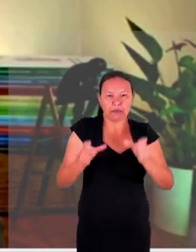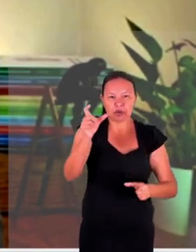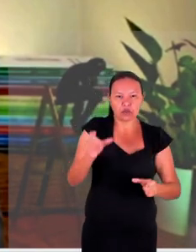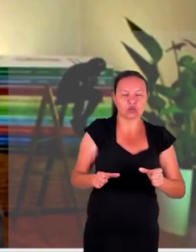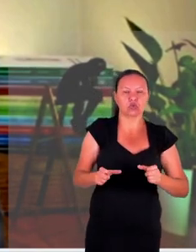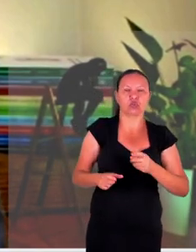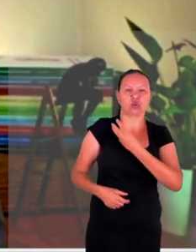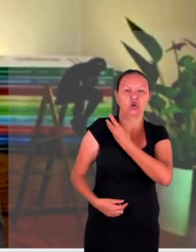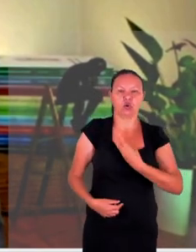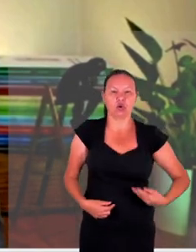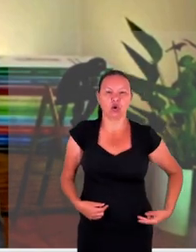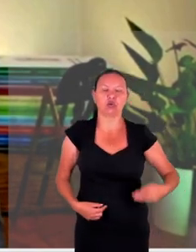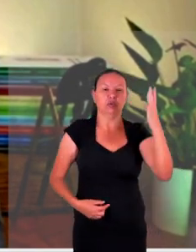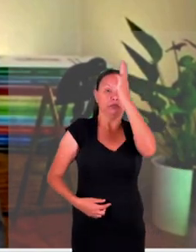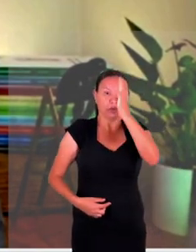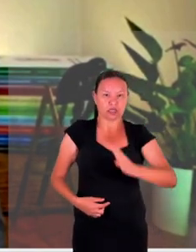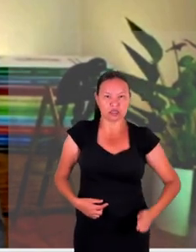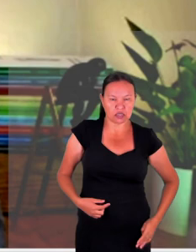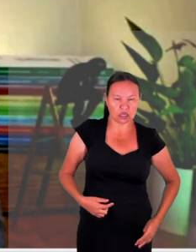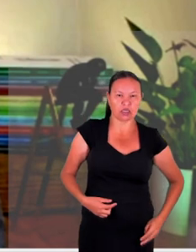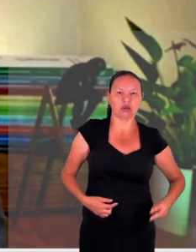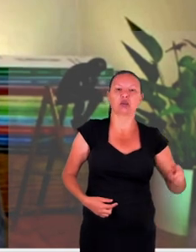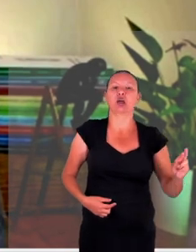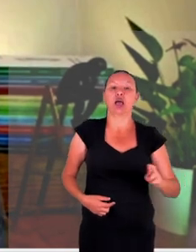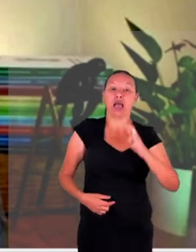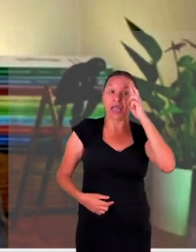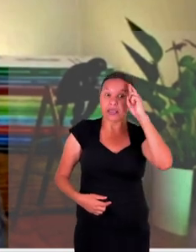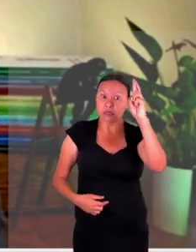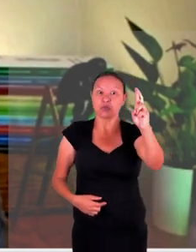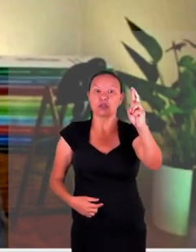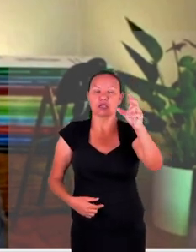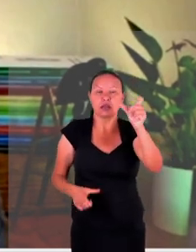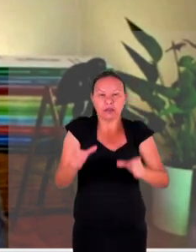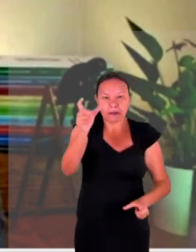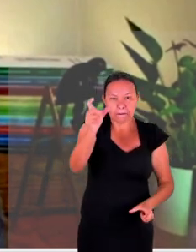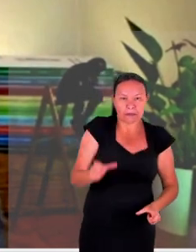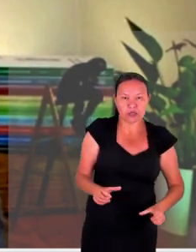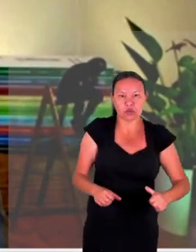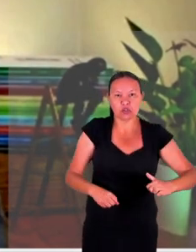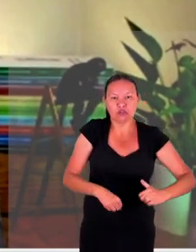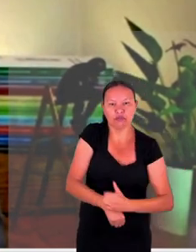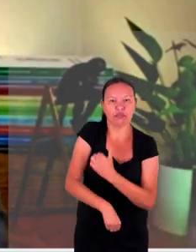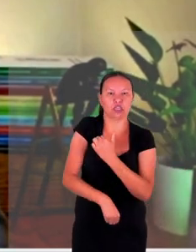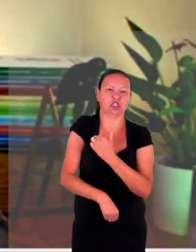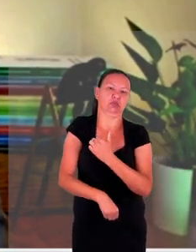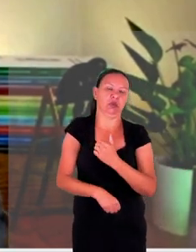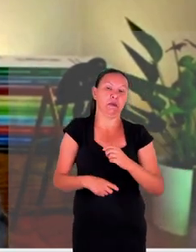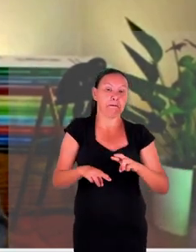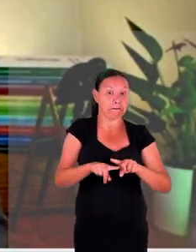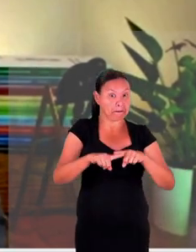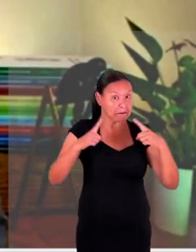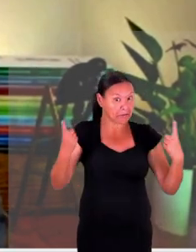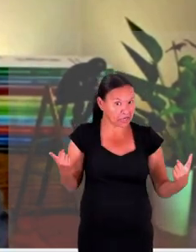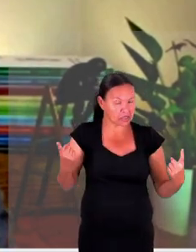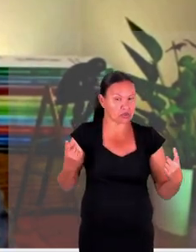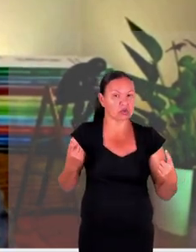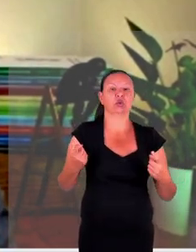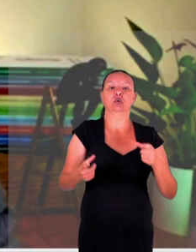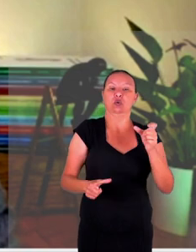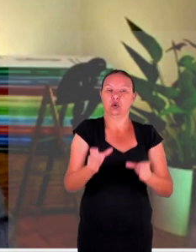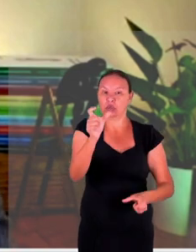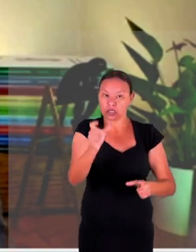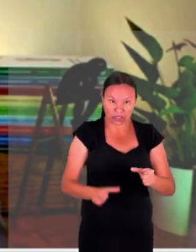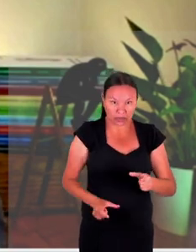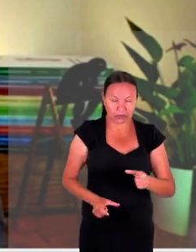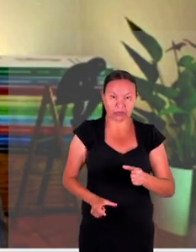brasileiros a responsabilidade com essas vítimas mas também para aculturar que qualquer um dos membros do Ministério Público que